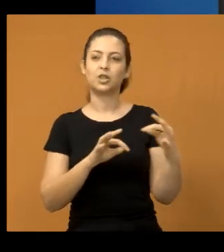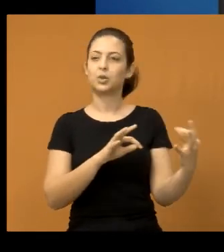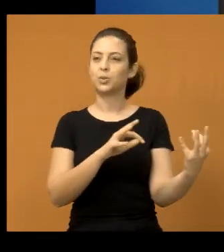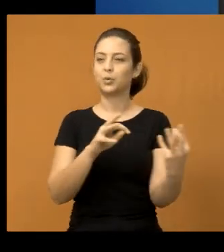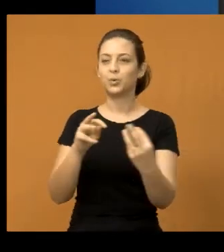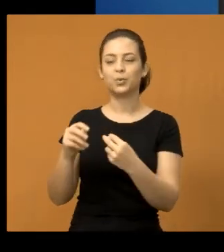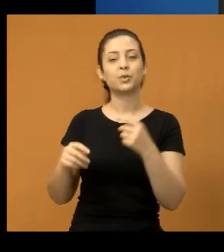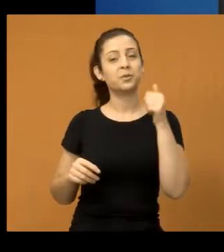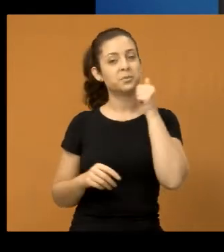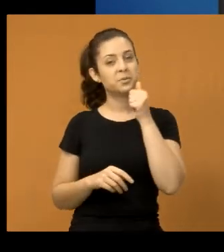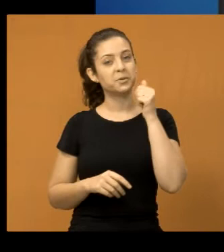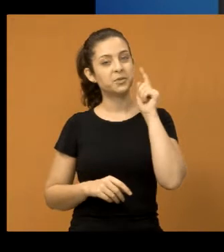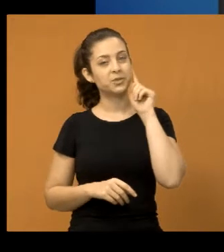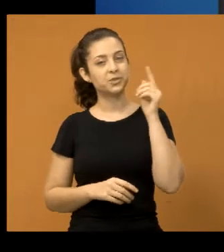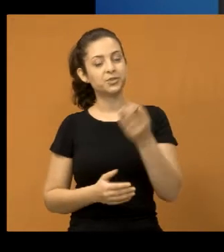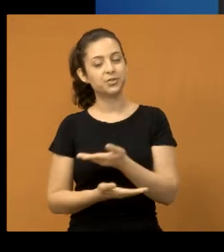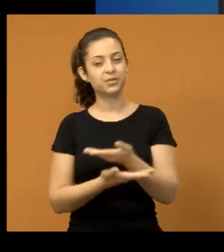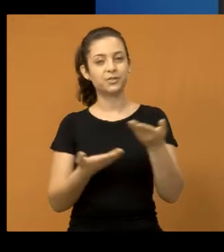as mulheres